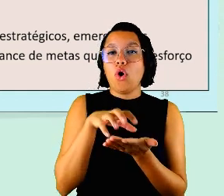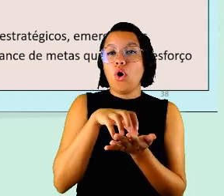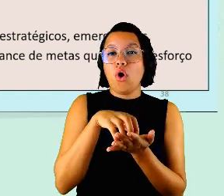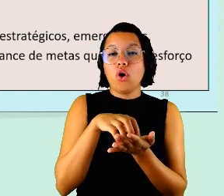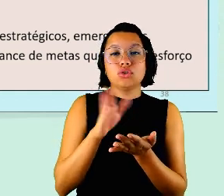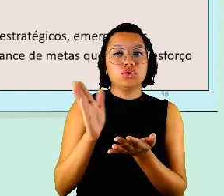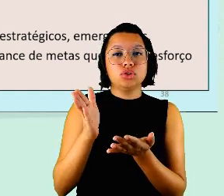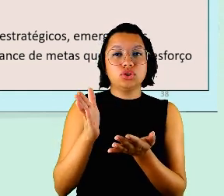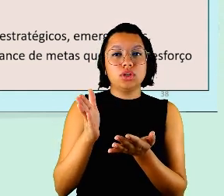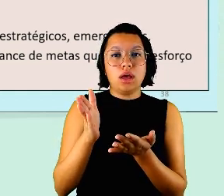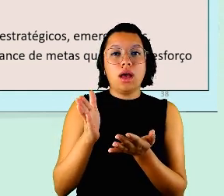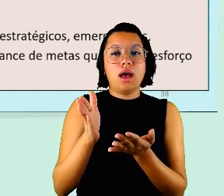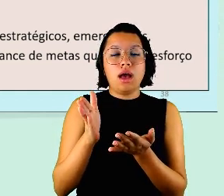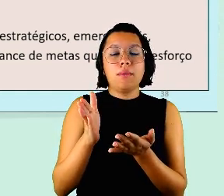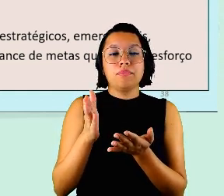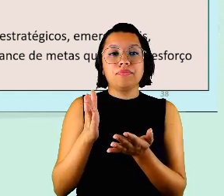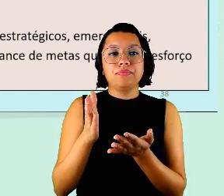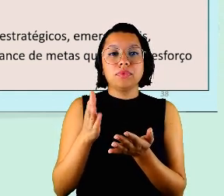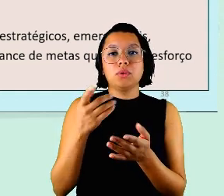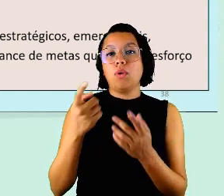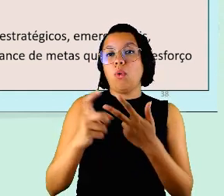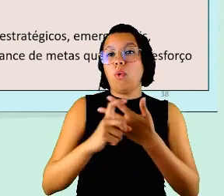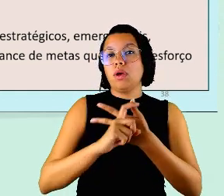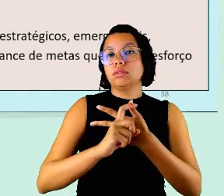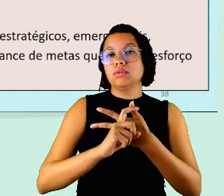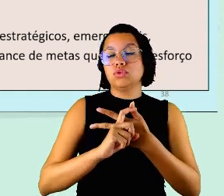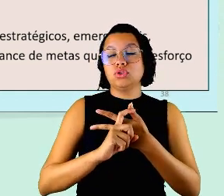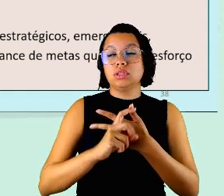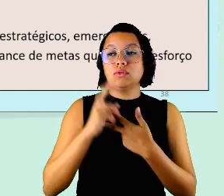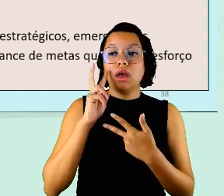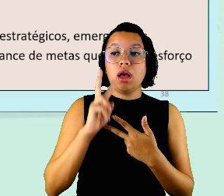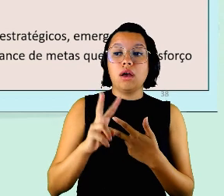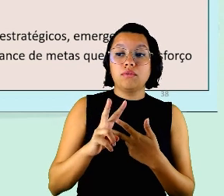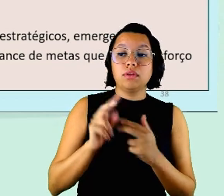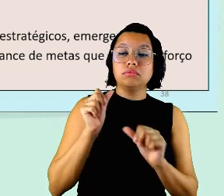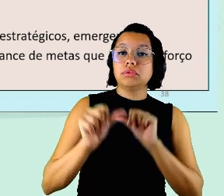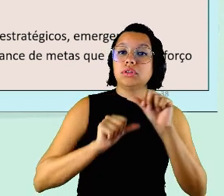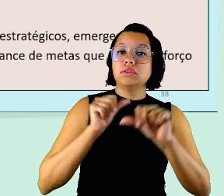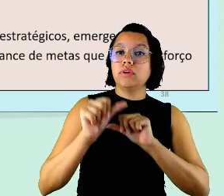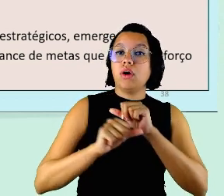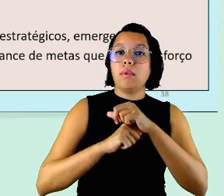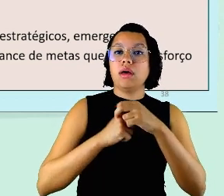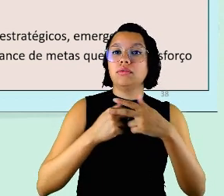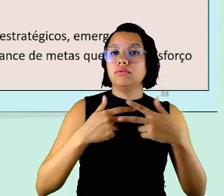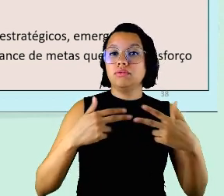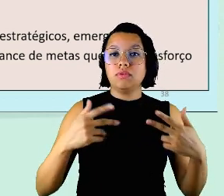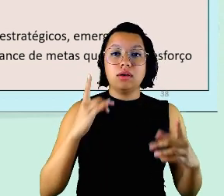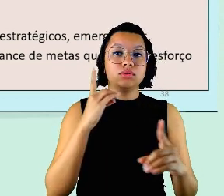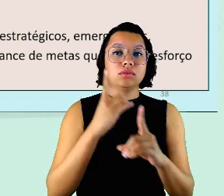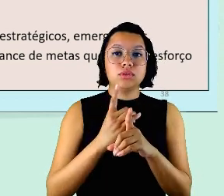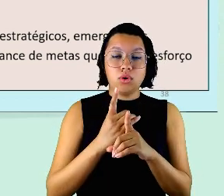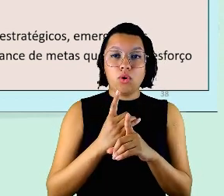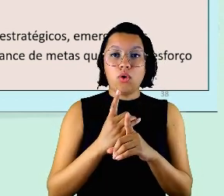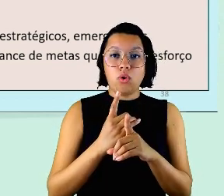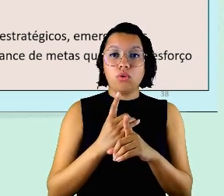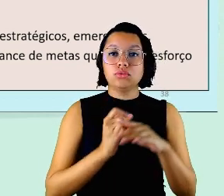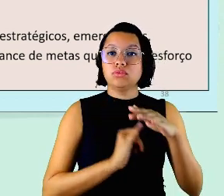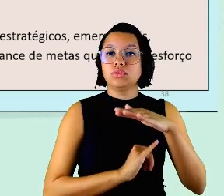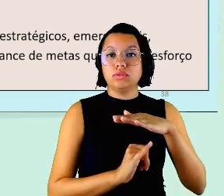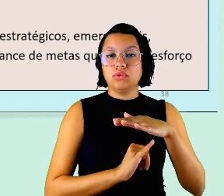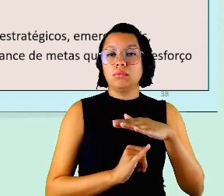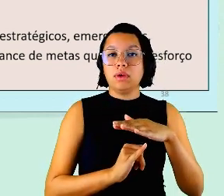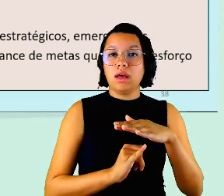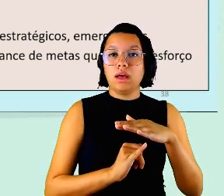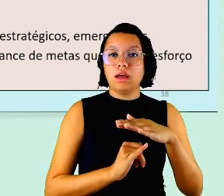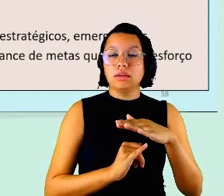prescindem disso já vi no executivo deles terem transformado vários dos seus encontros inclusive informais em encontros